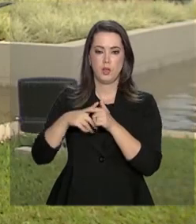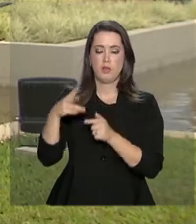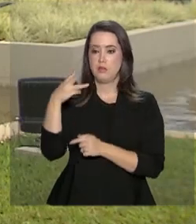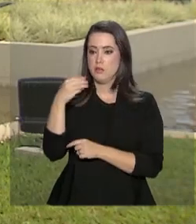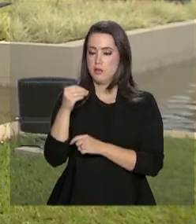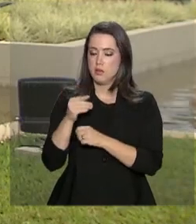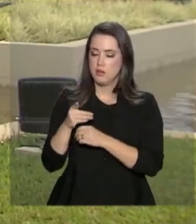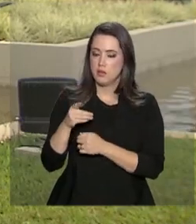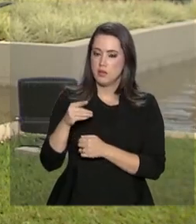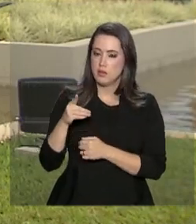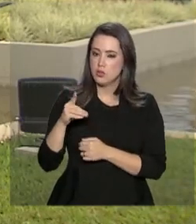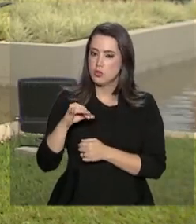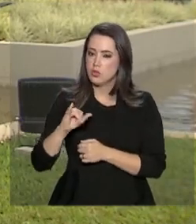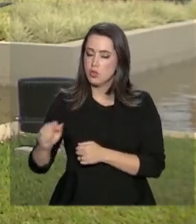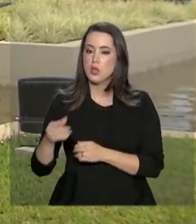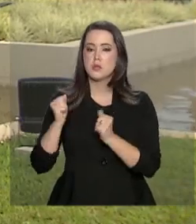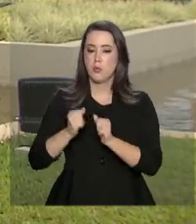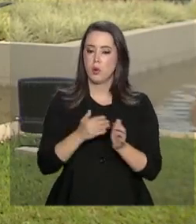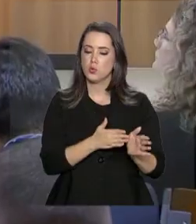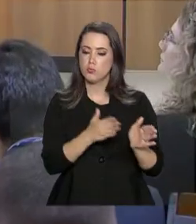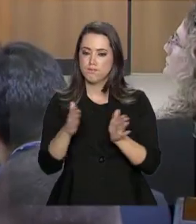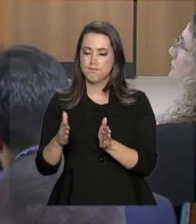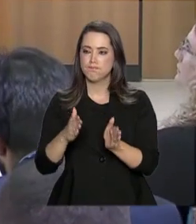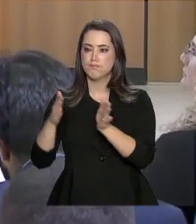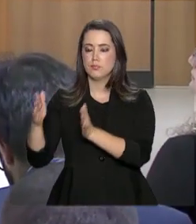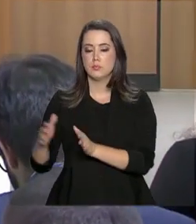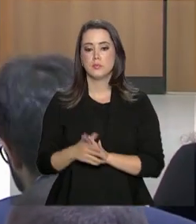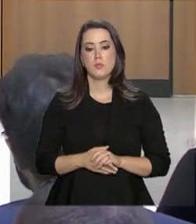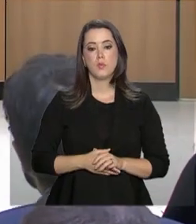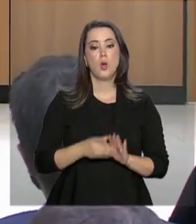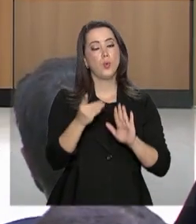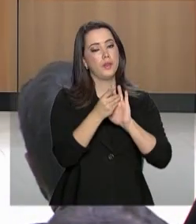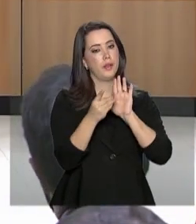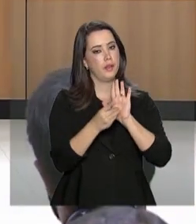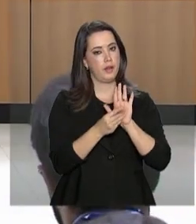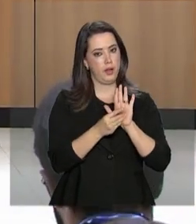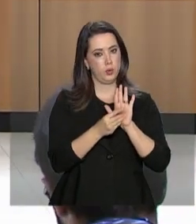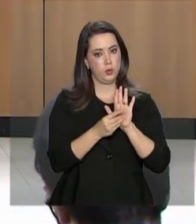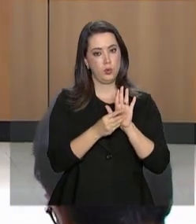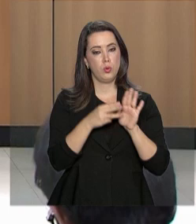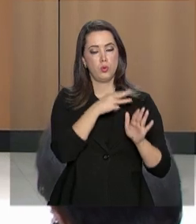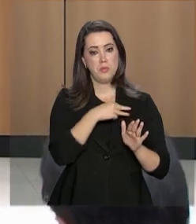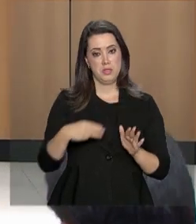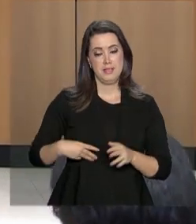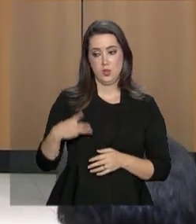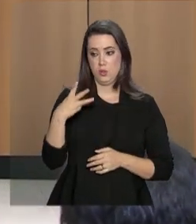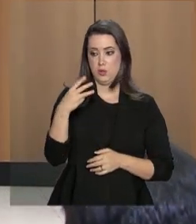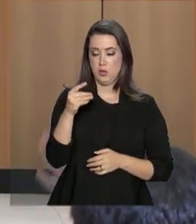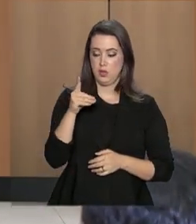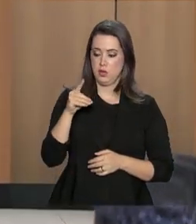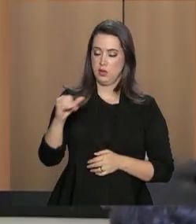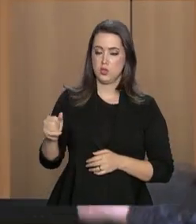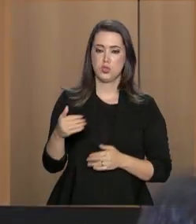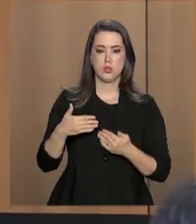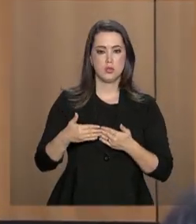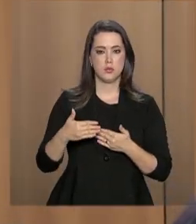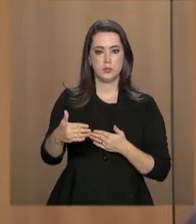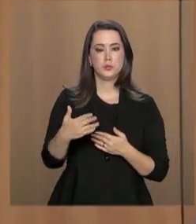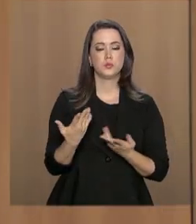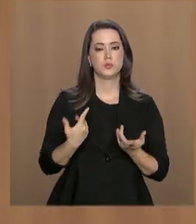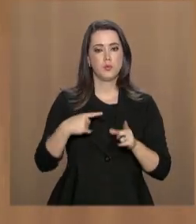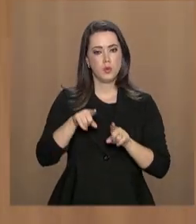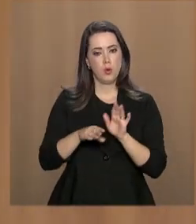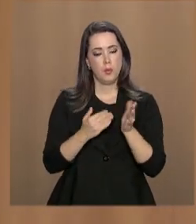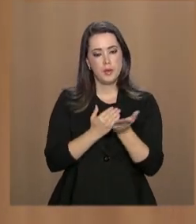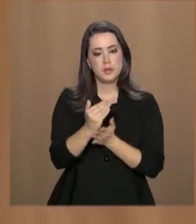30 dias, prazo que pode ser prorrogado. O decreto do ministro são 30 dias de permanência. Quem decide o tipo de emprego é a